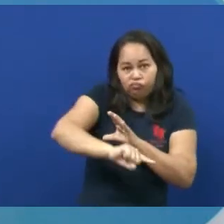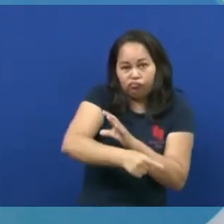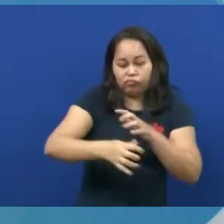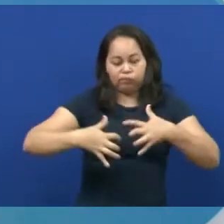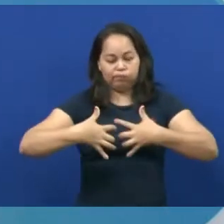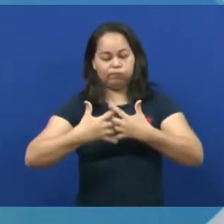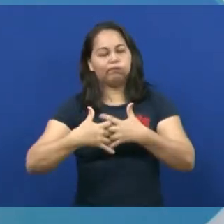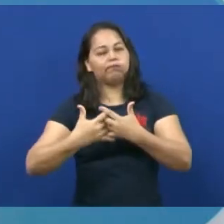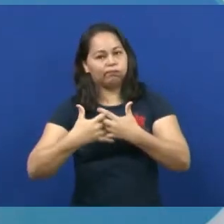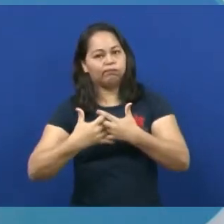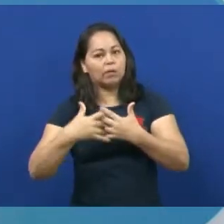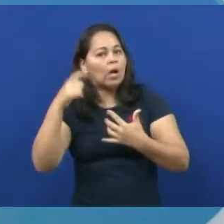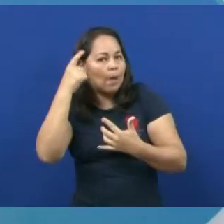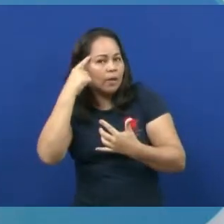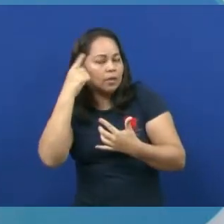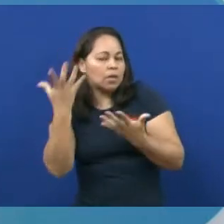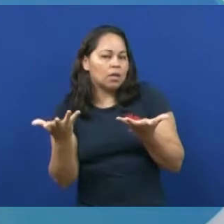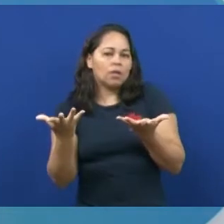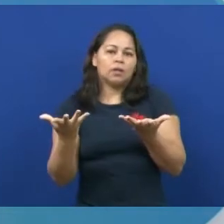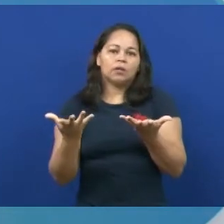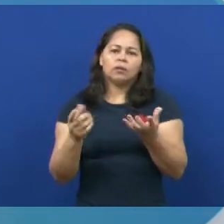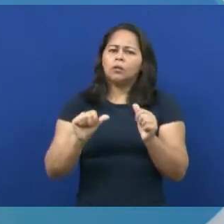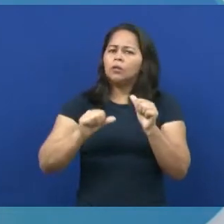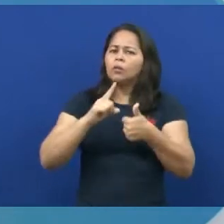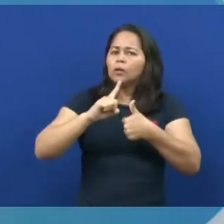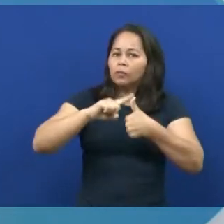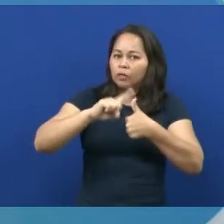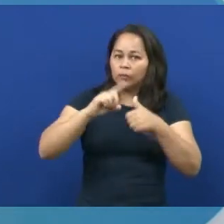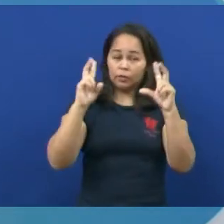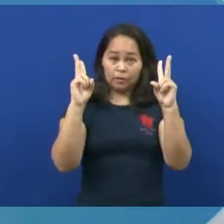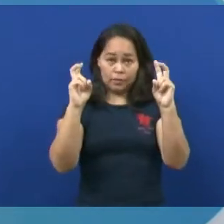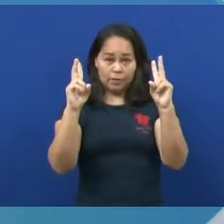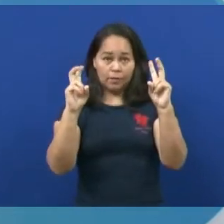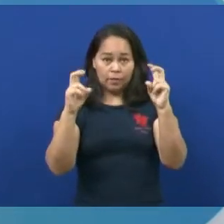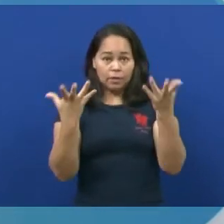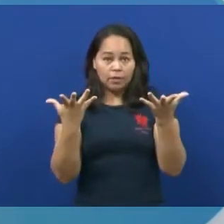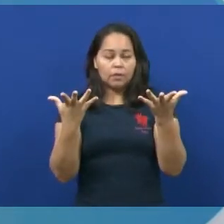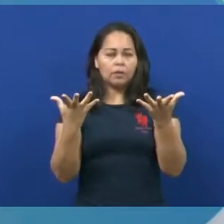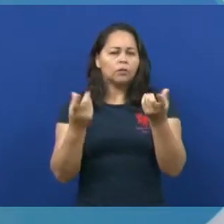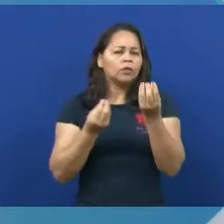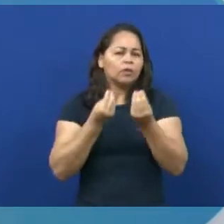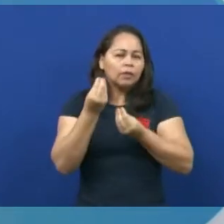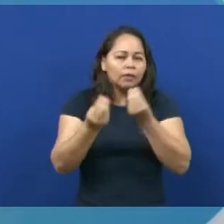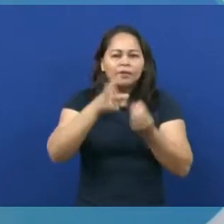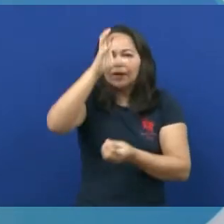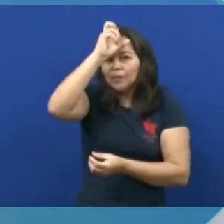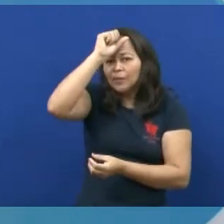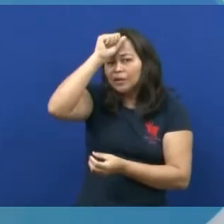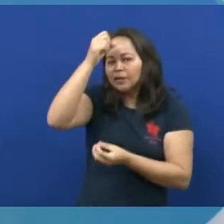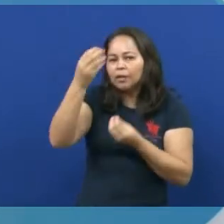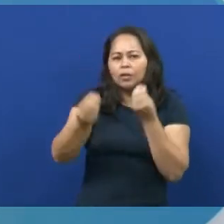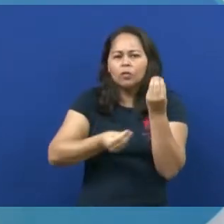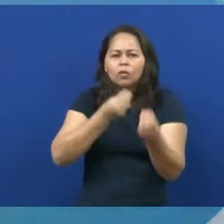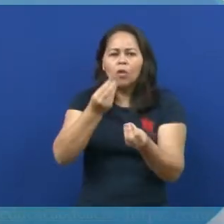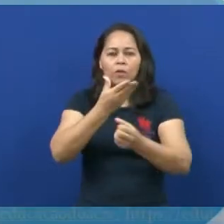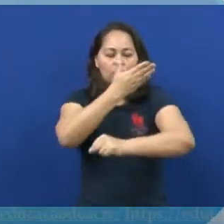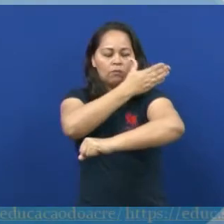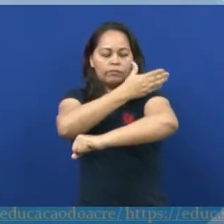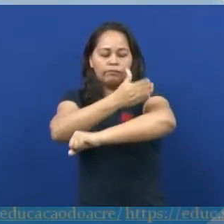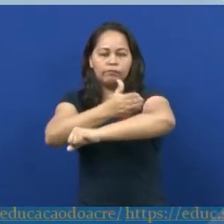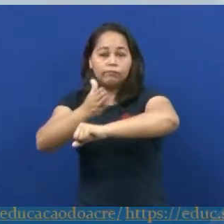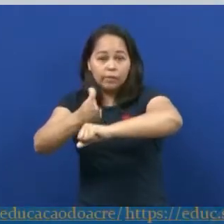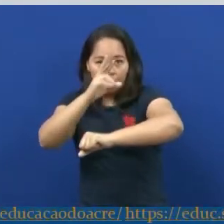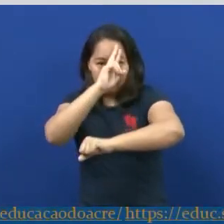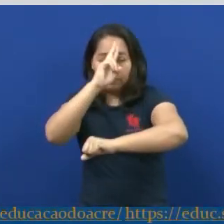mais aprofundada. E a primeira temática que eu trouxe para a gente discutir é acerca dessa divisão da história,